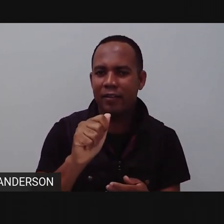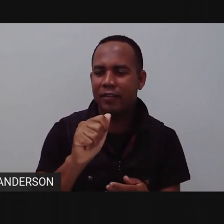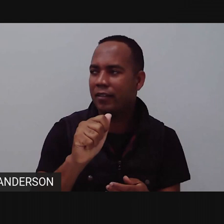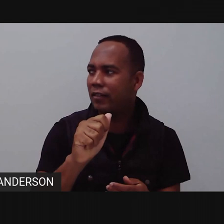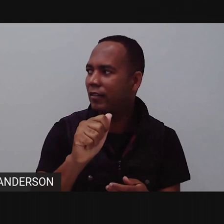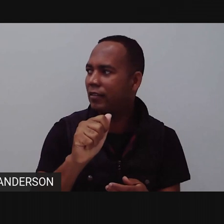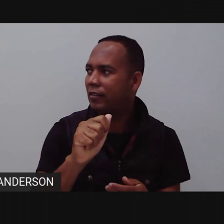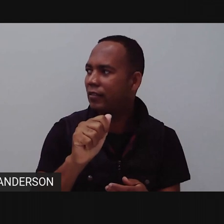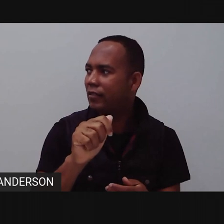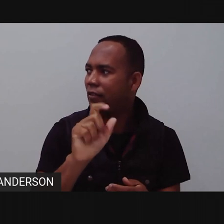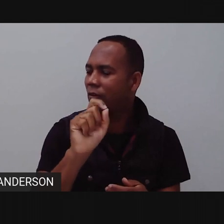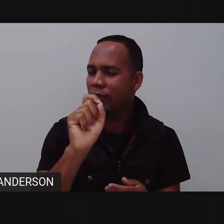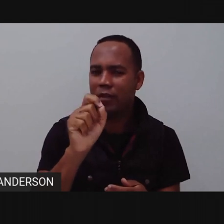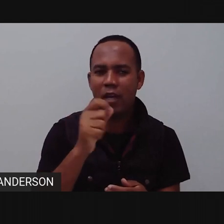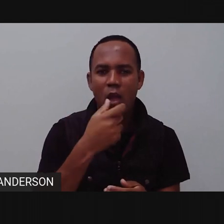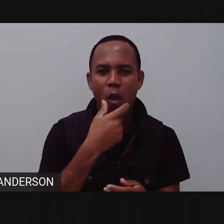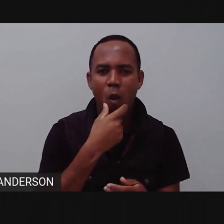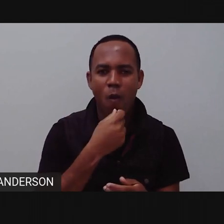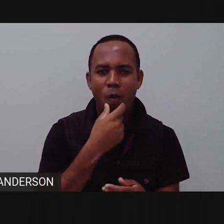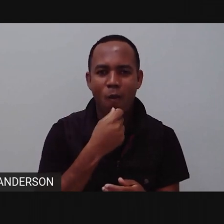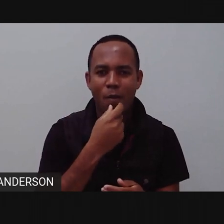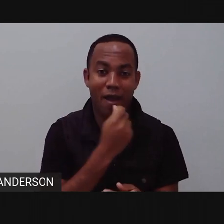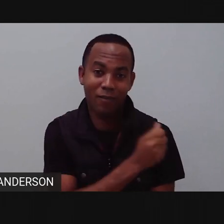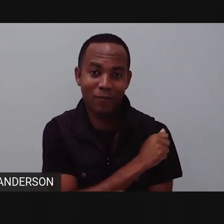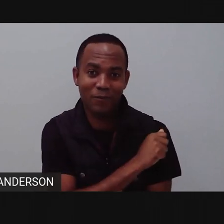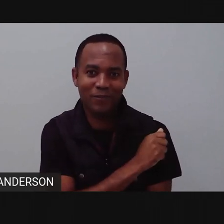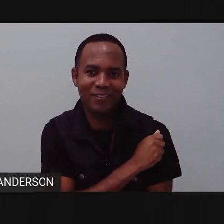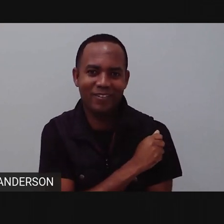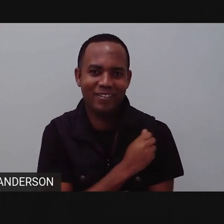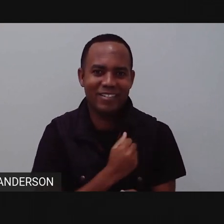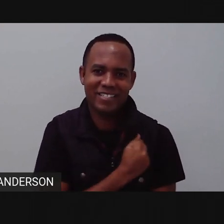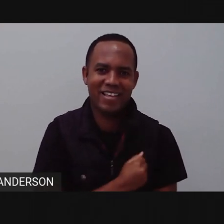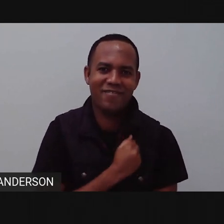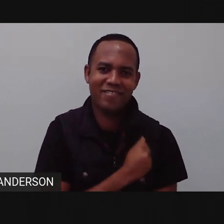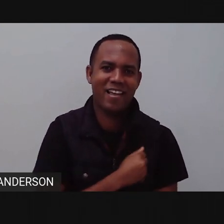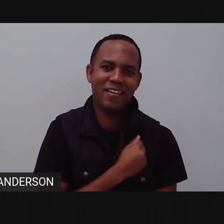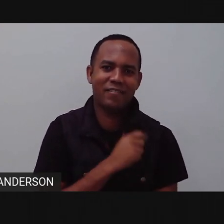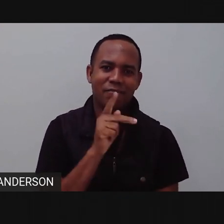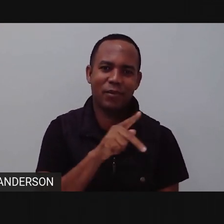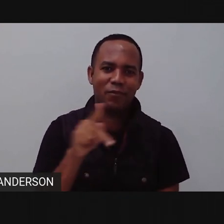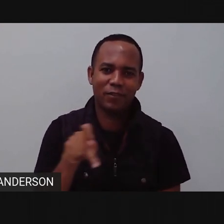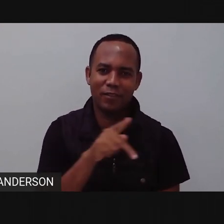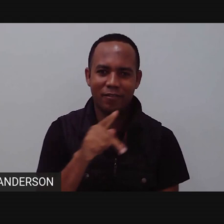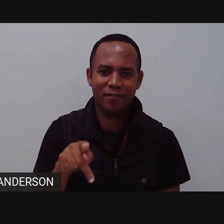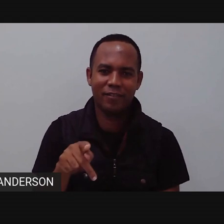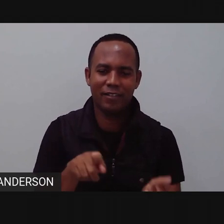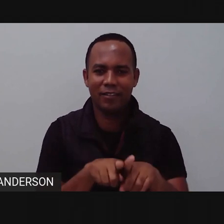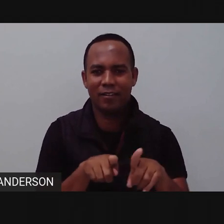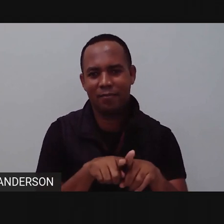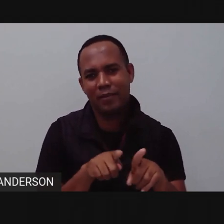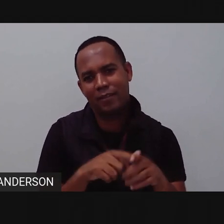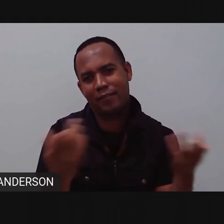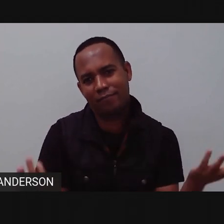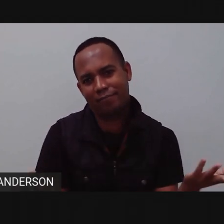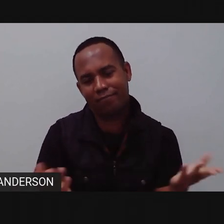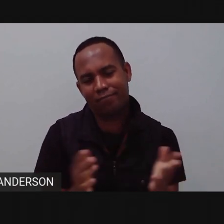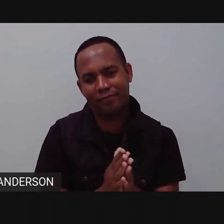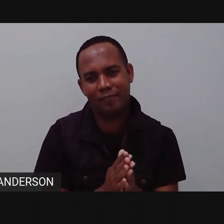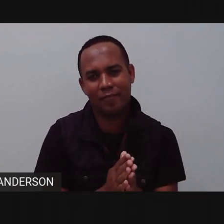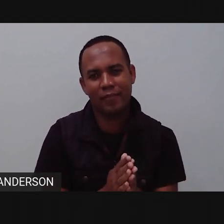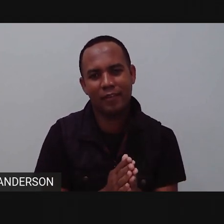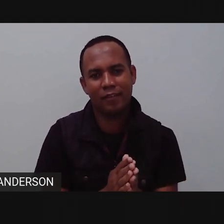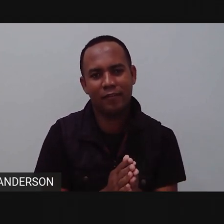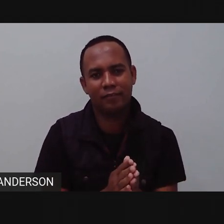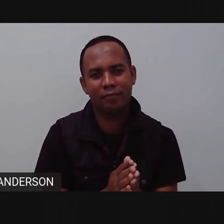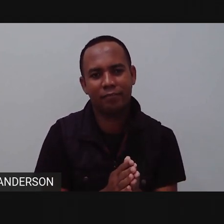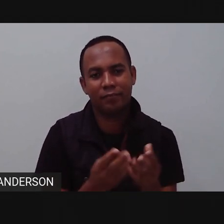Anderson. O Mira Hilton disse que ele tá com saudade da professora dele, tá? A gente também tá com saudade dos nossos alunos. Mas